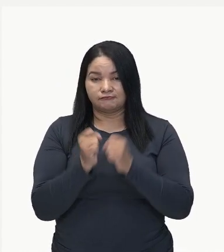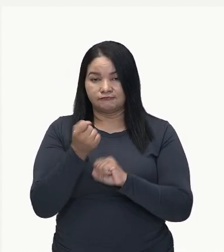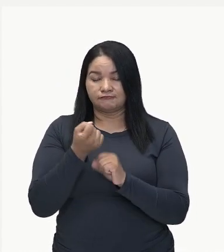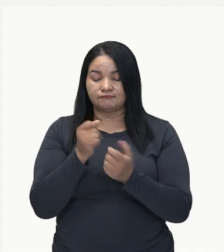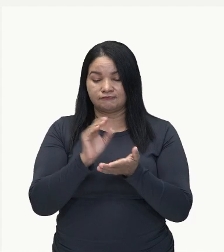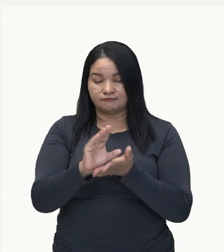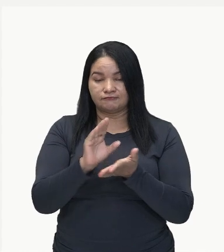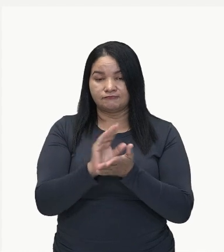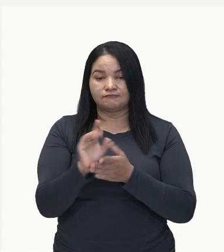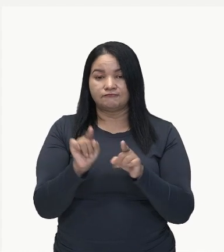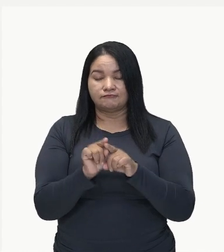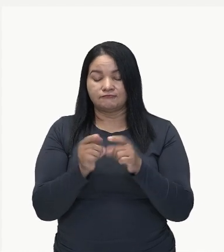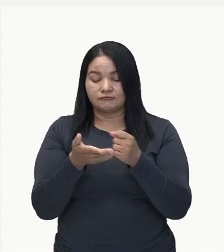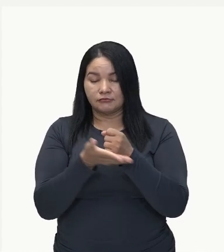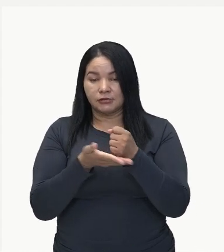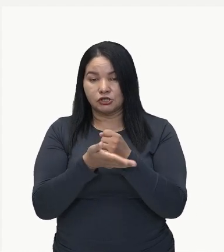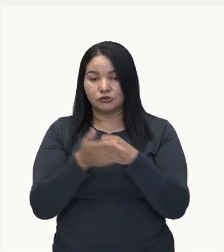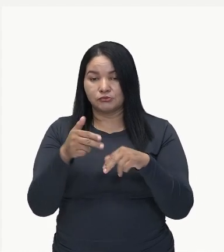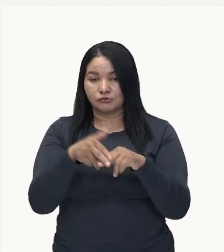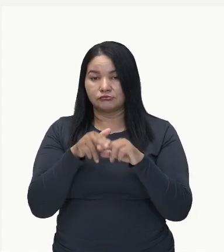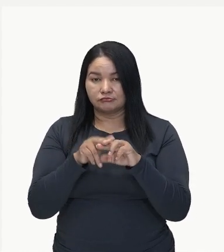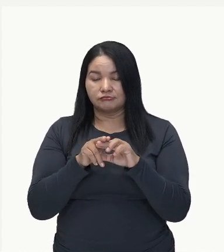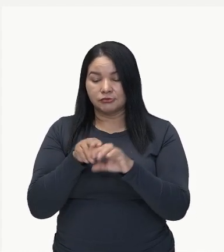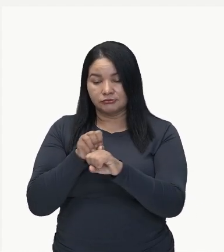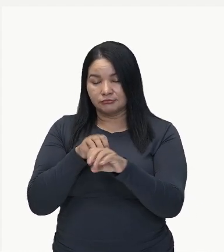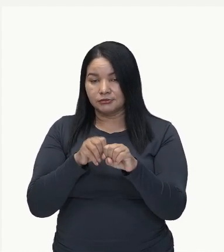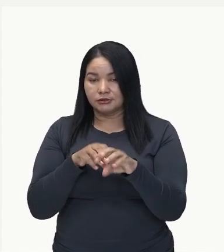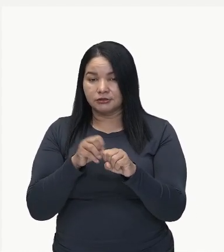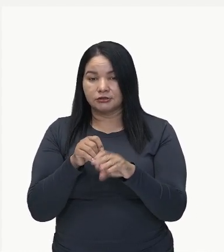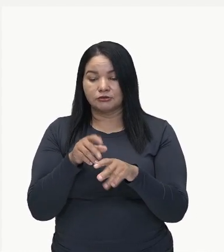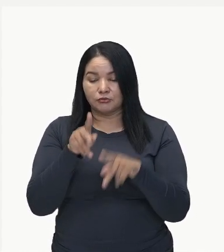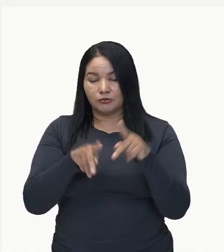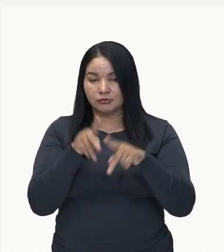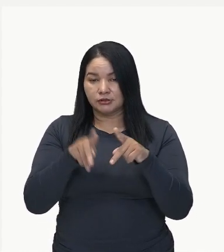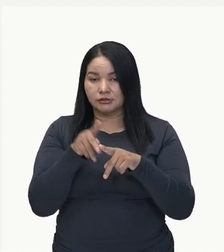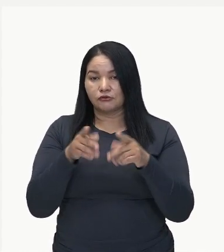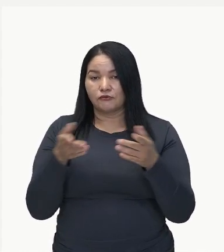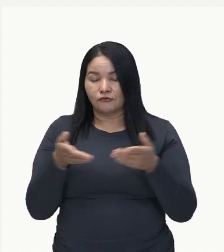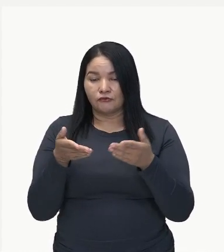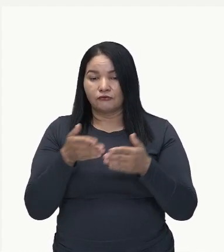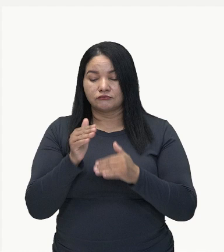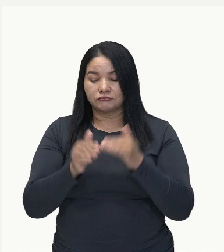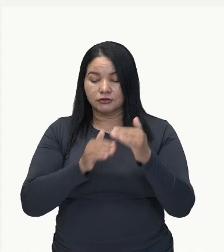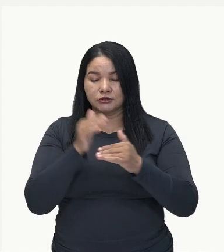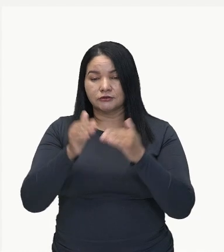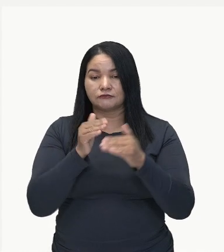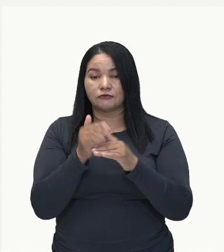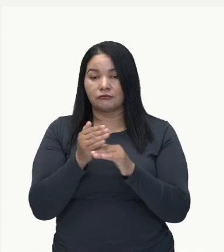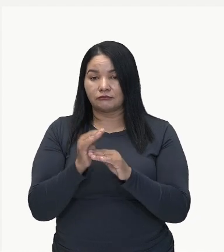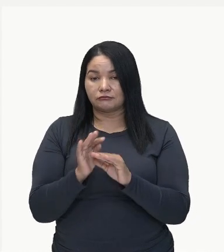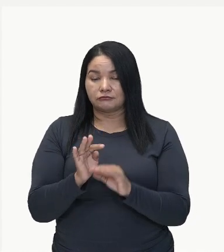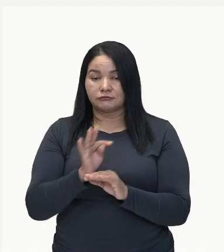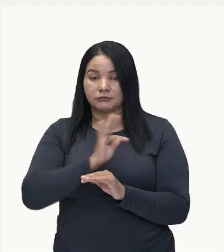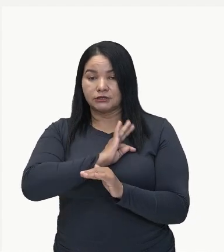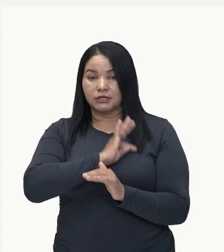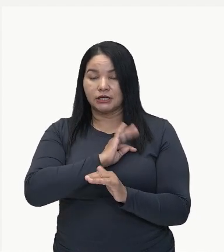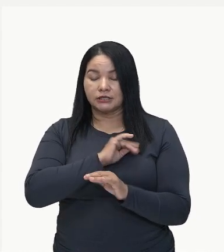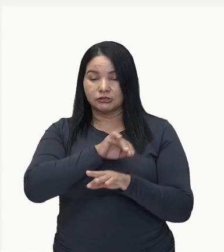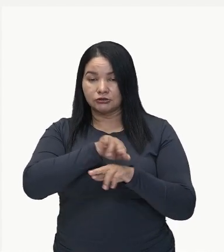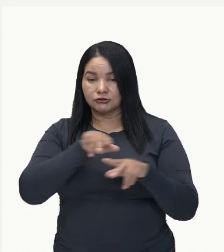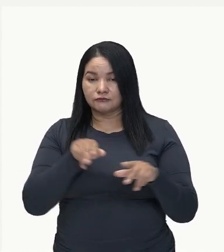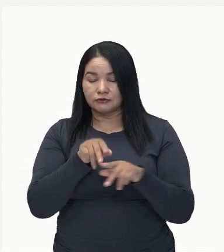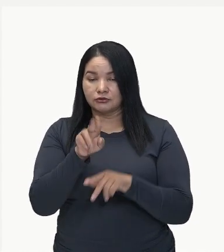através da educação da sua população, e essa população hoje desenvolve diversas técnicas. Então, um dos